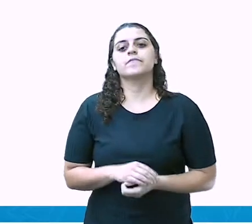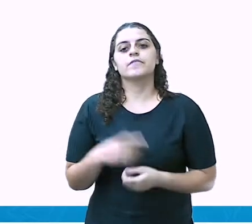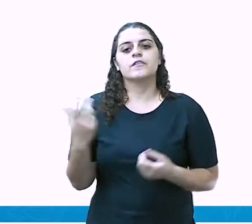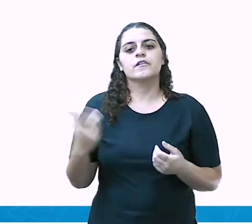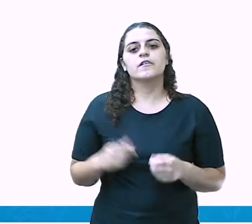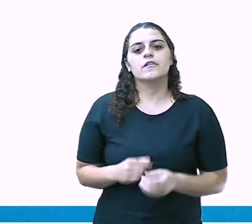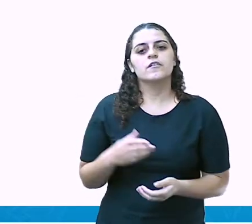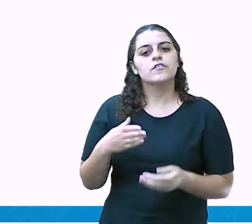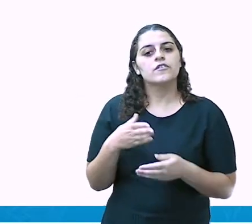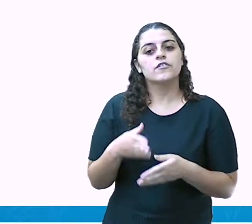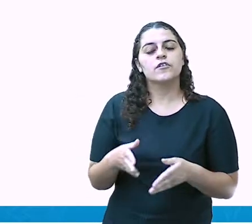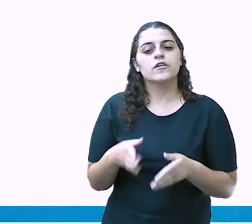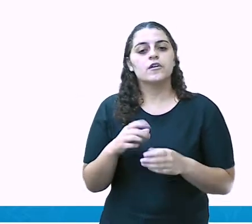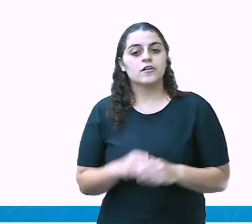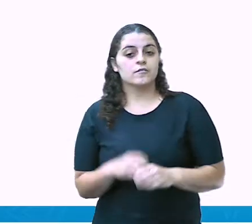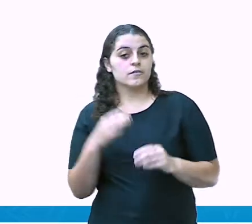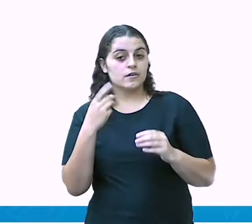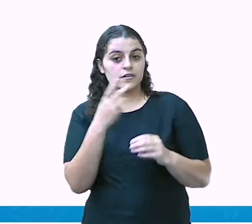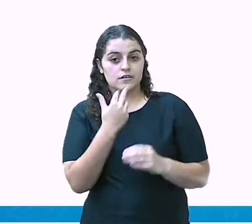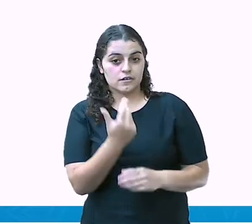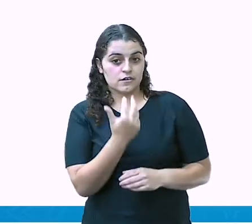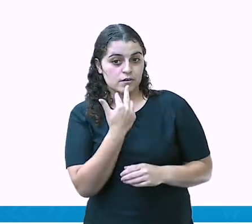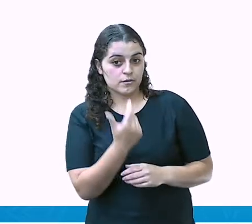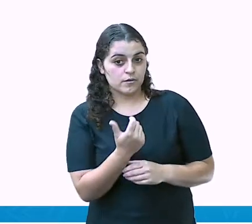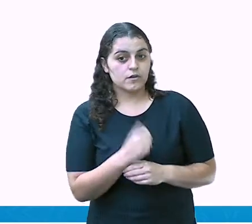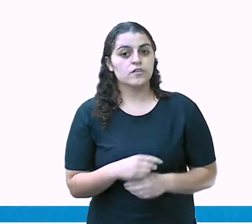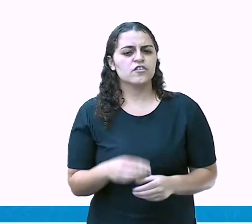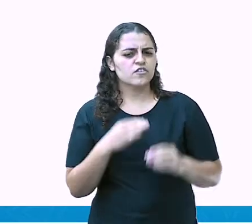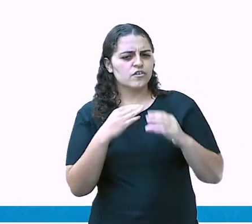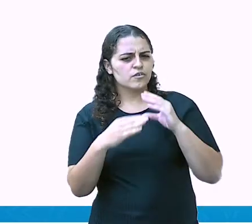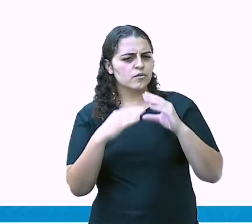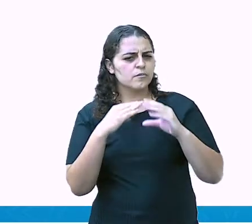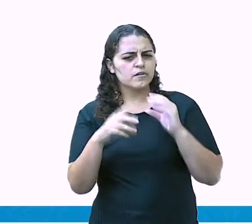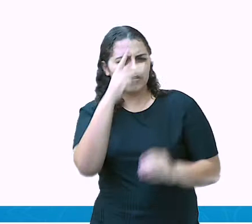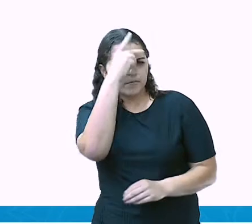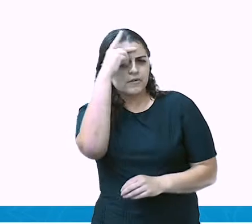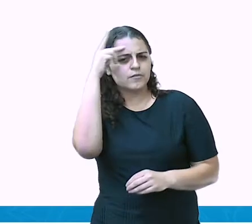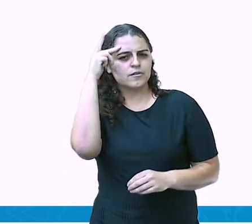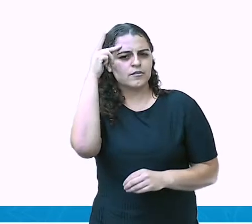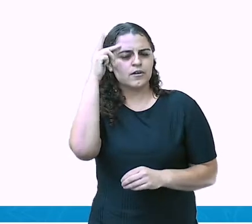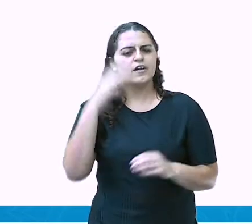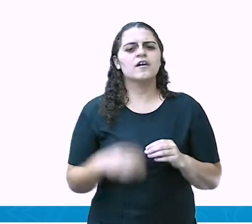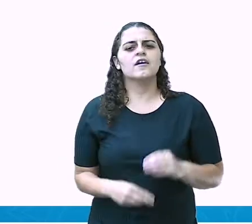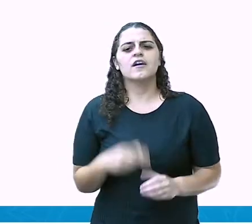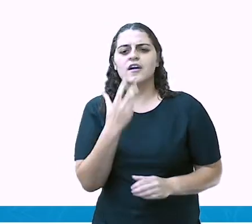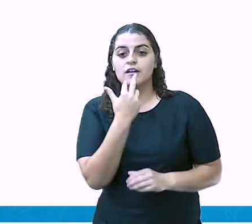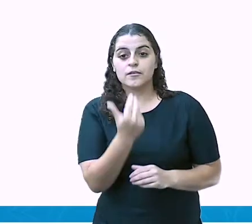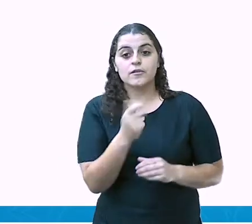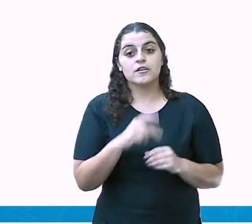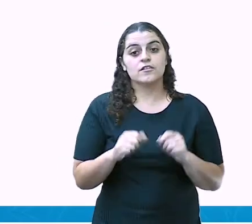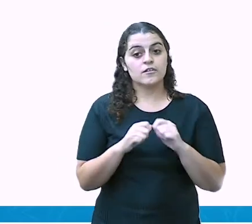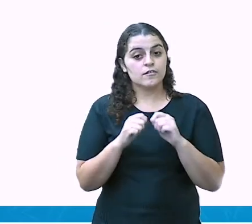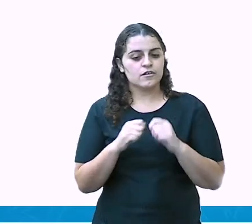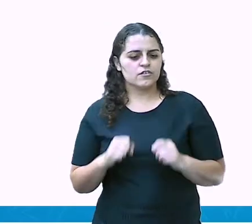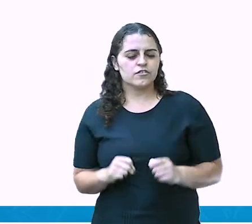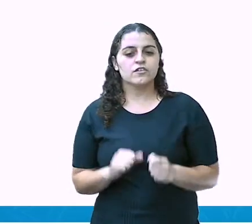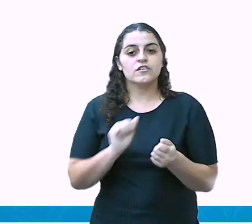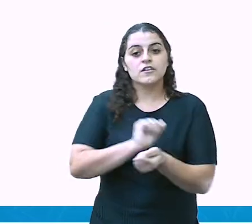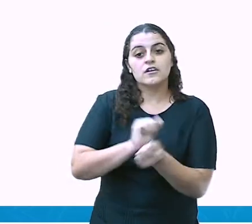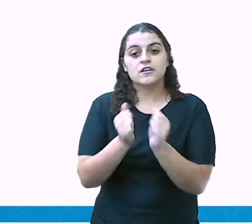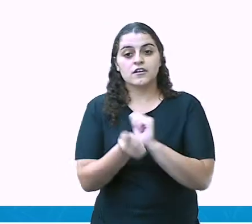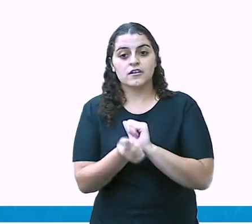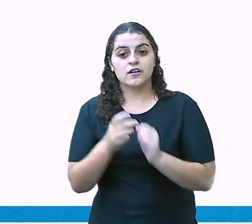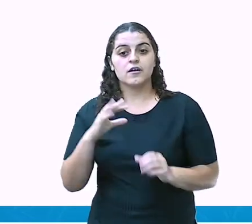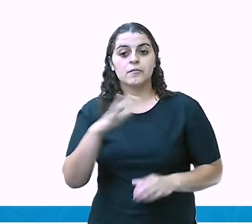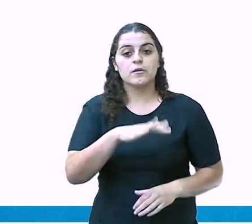está inserido, é através da linguagem que nós comunicamos com outra pessoa, a linguagem faz com que a gente se adapte ao meio